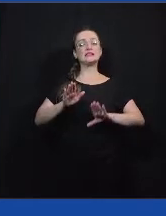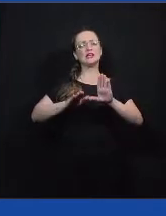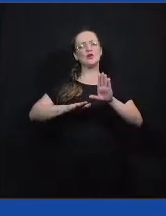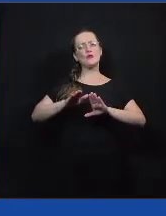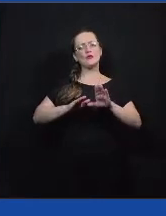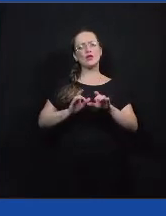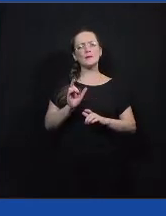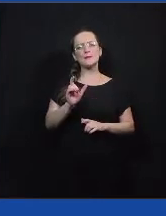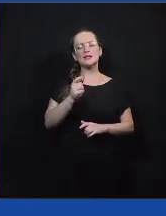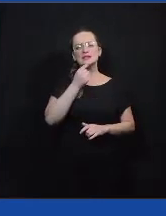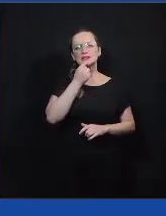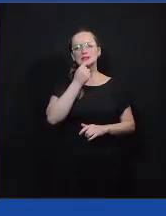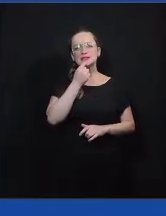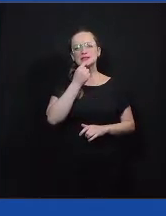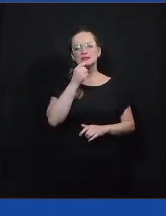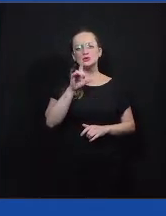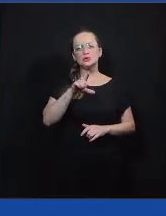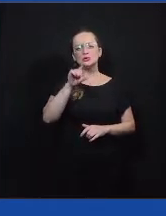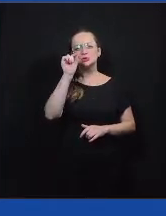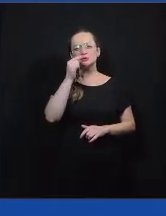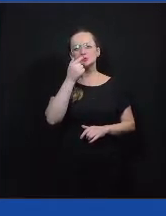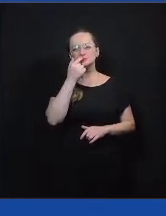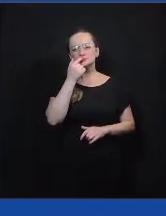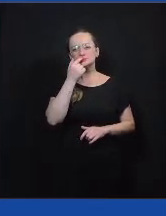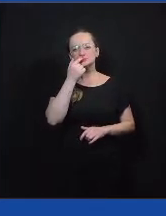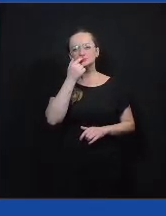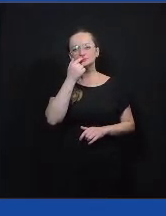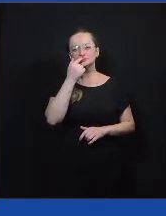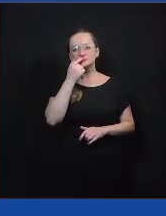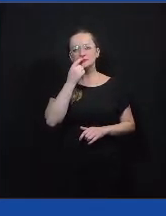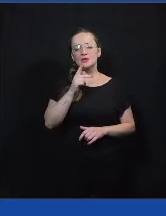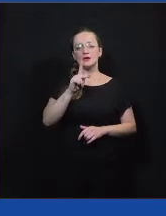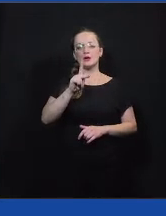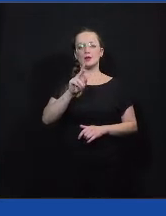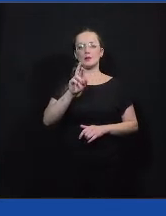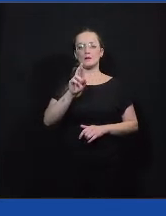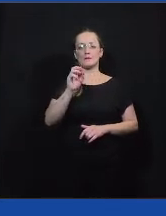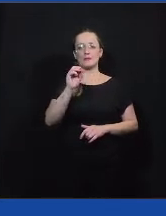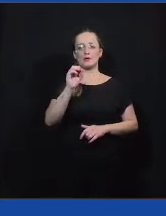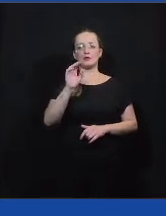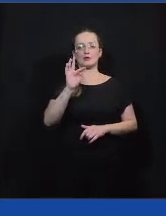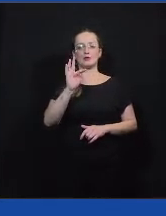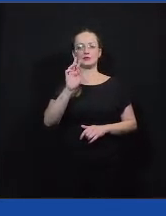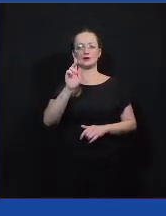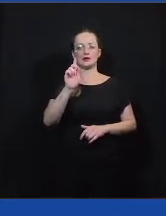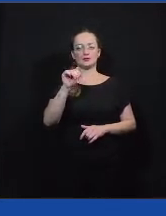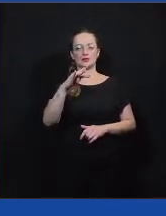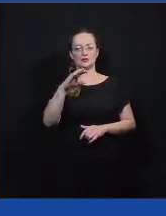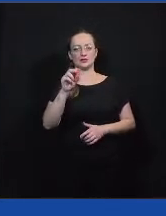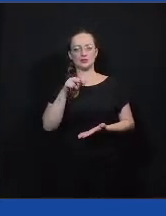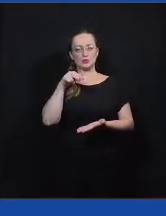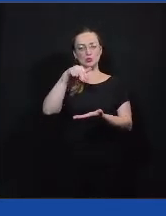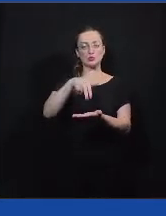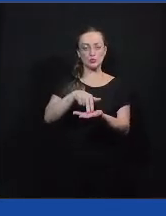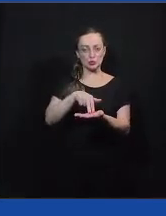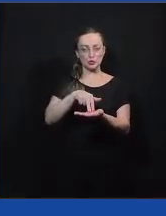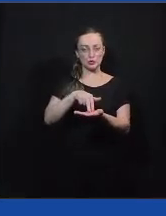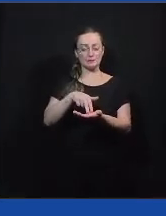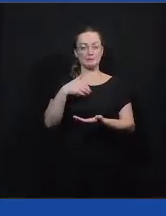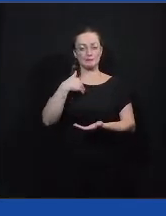Talvez... Eu vou escolher... É... Protagonismo. É... Acho que...